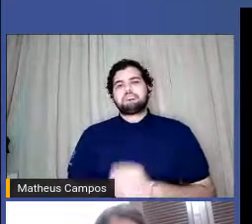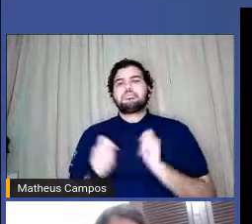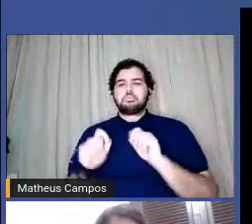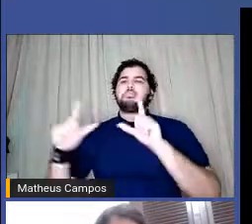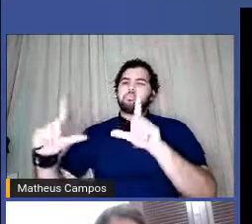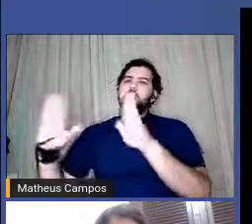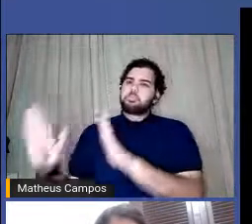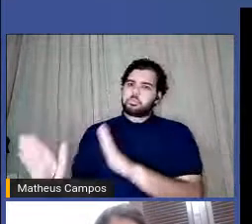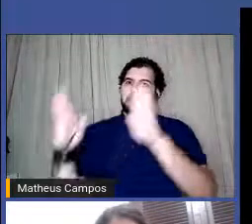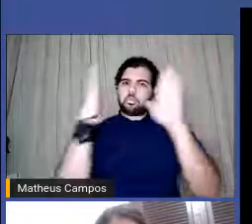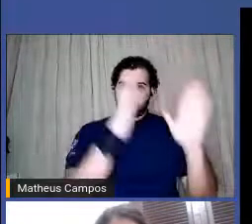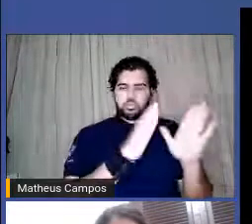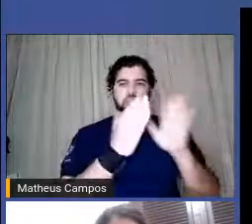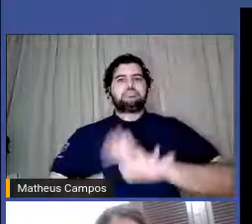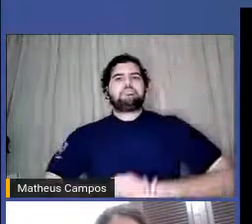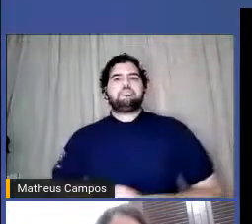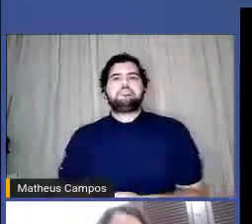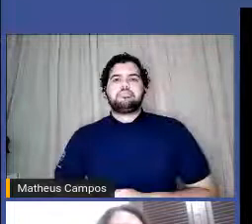slide.